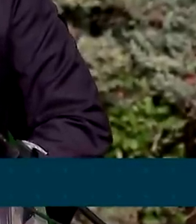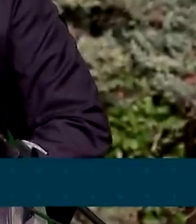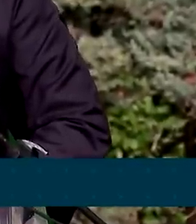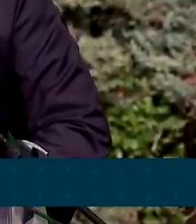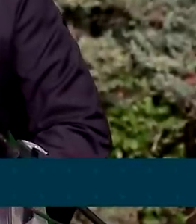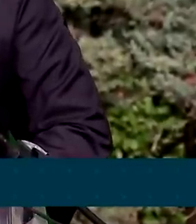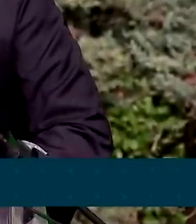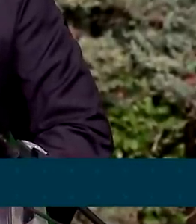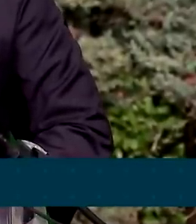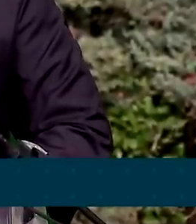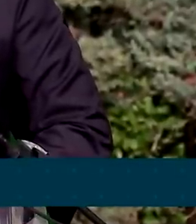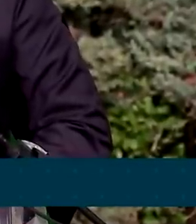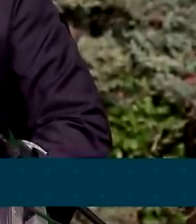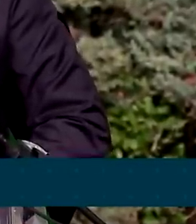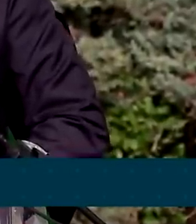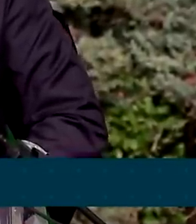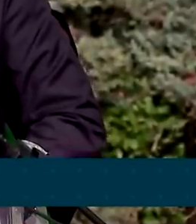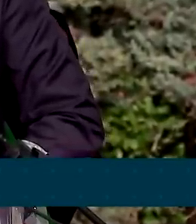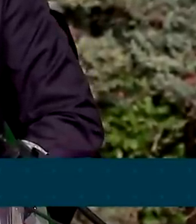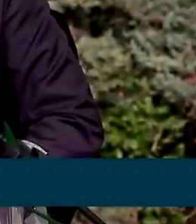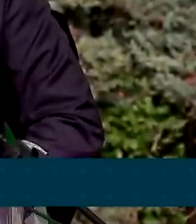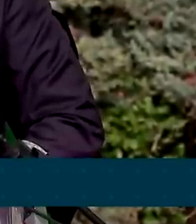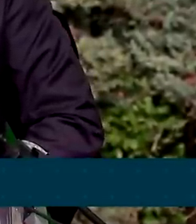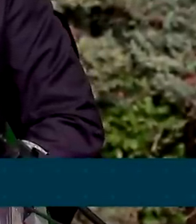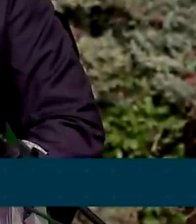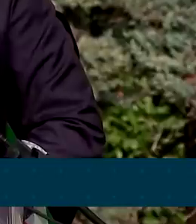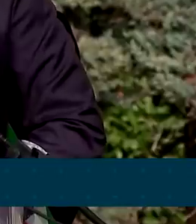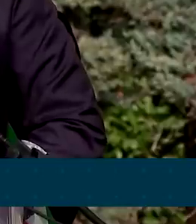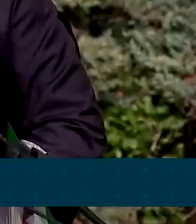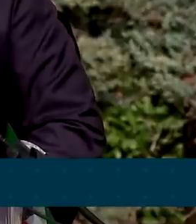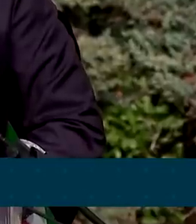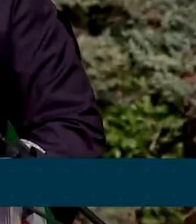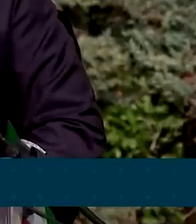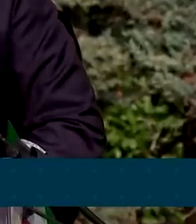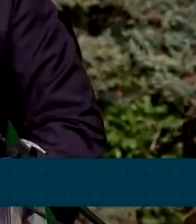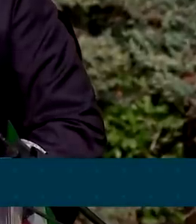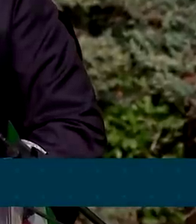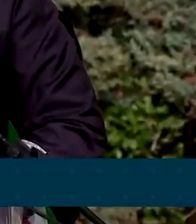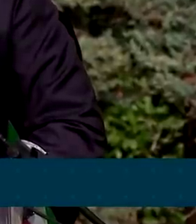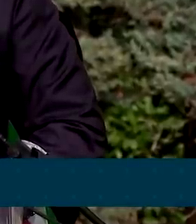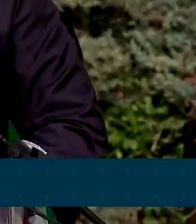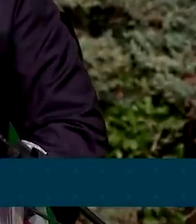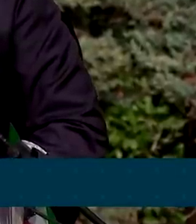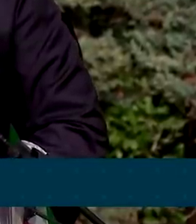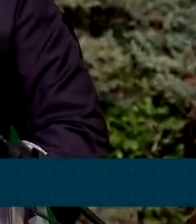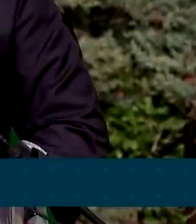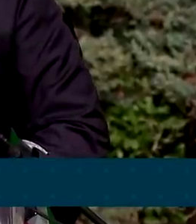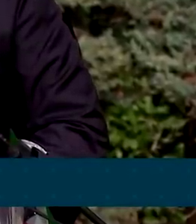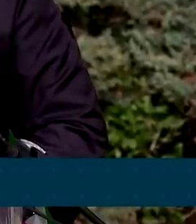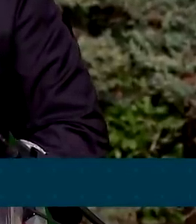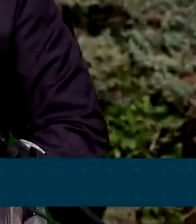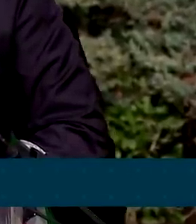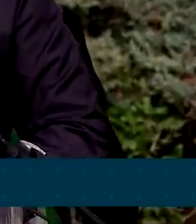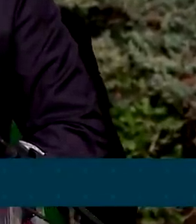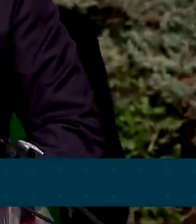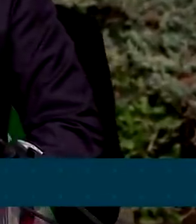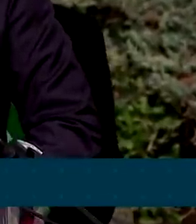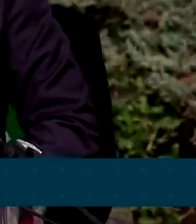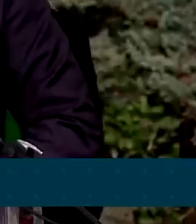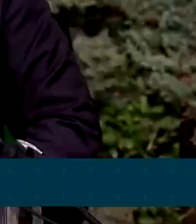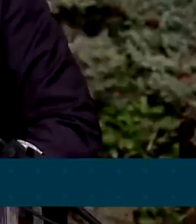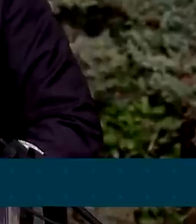43, 44 e 45, poucas dezenas ainda estão vivos, mas